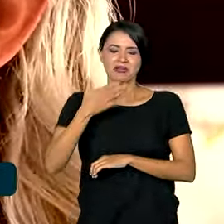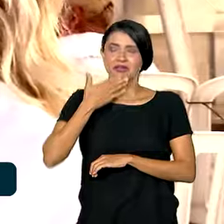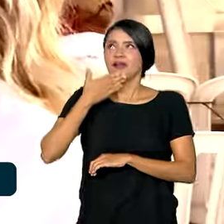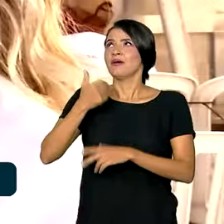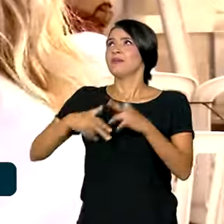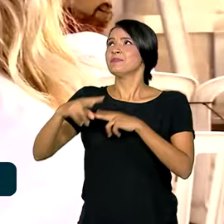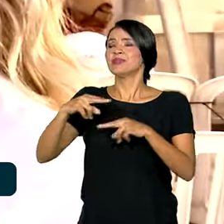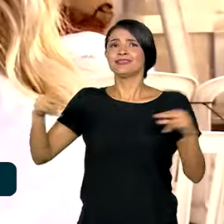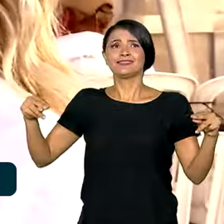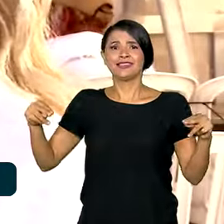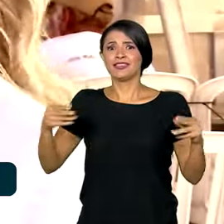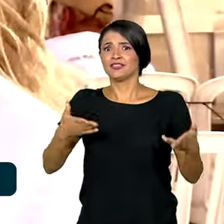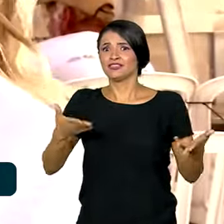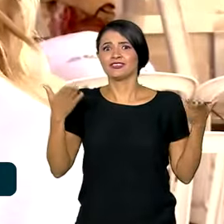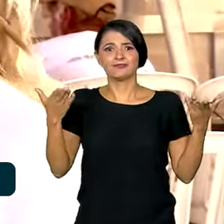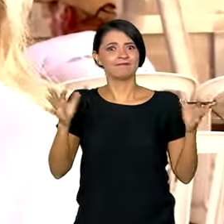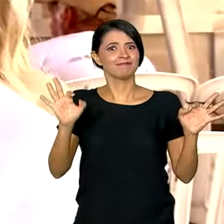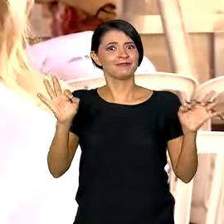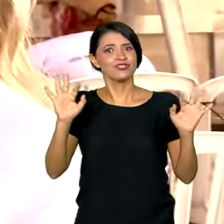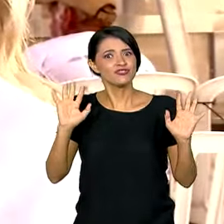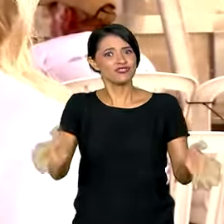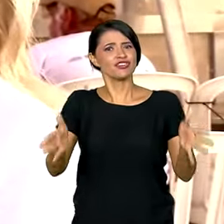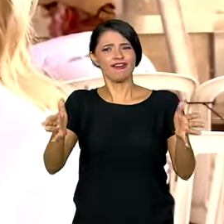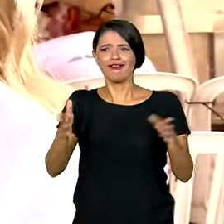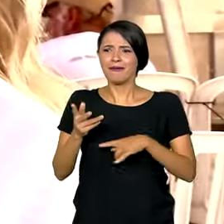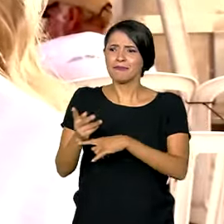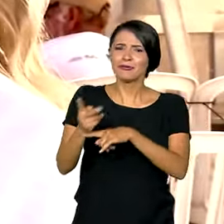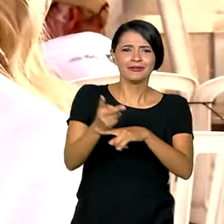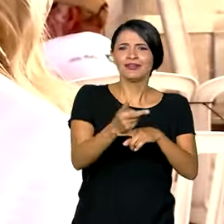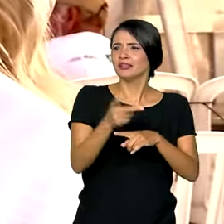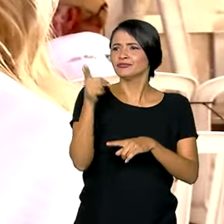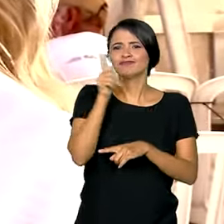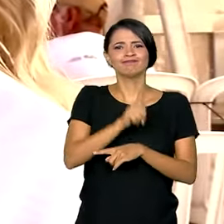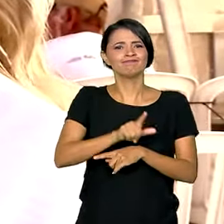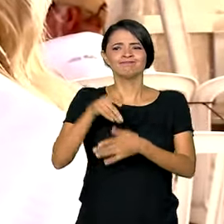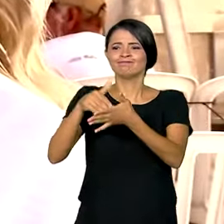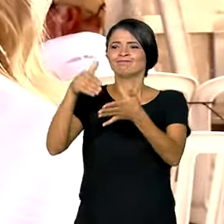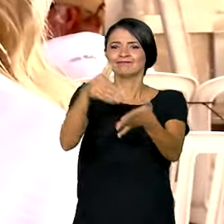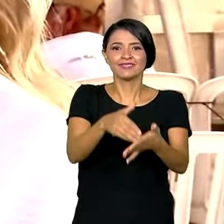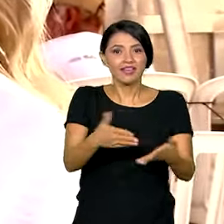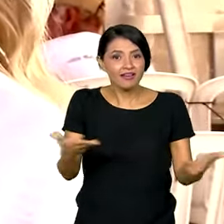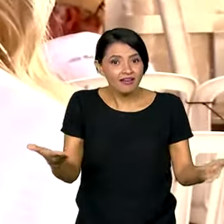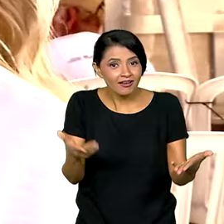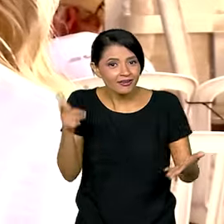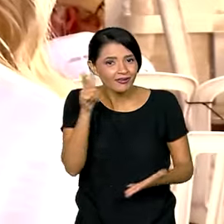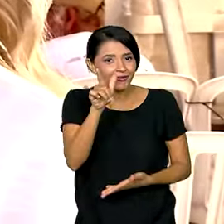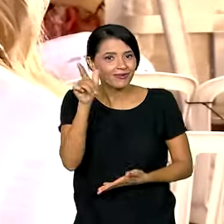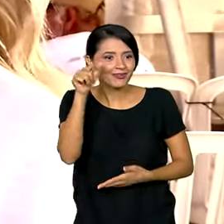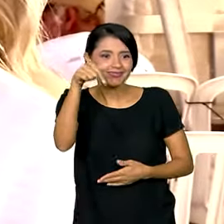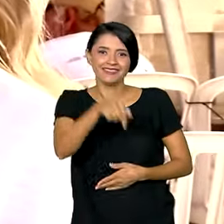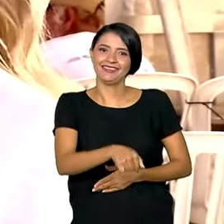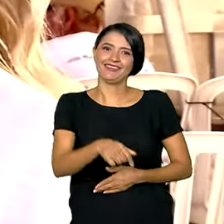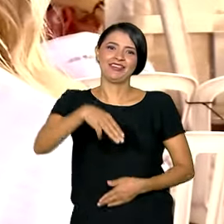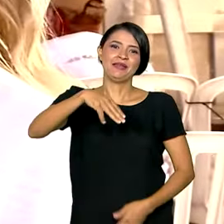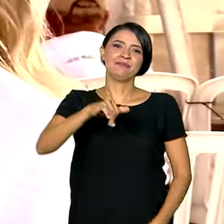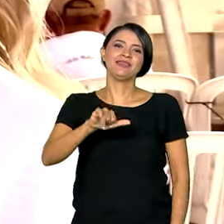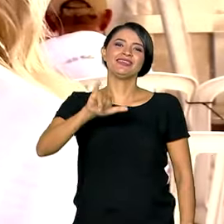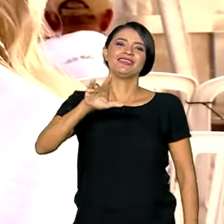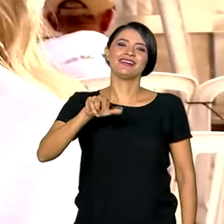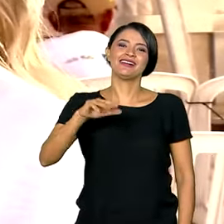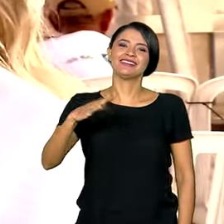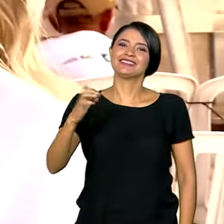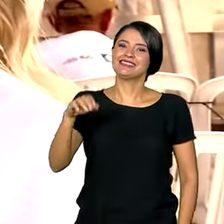melhor. Tudo eu já tinha andado atrás, nunca tinha conseguido, né? E agora consegui aqui, no Miracema.